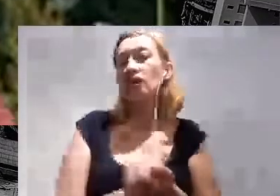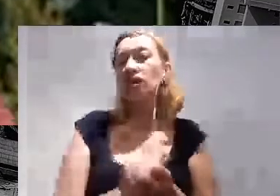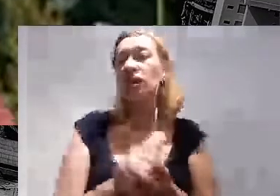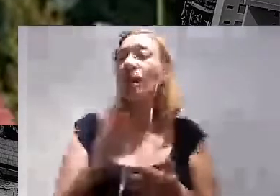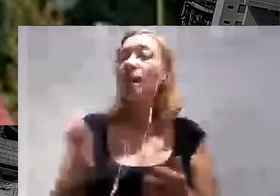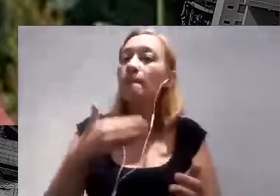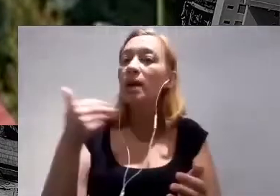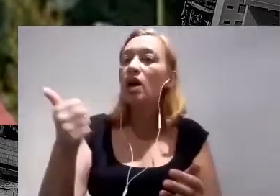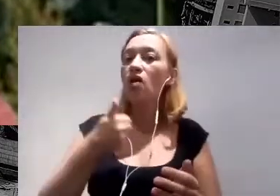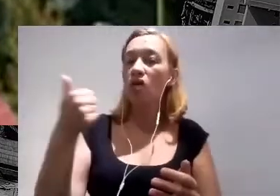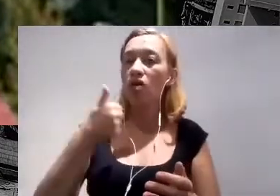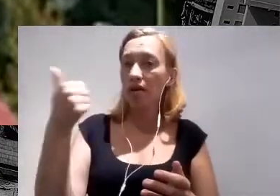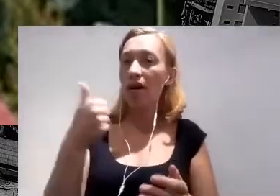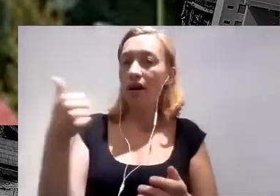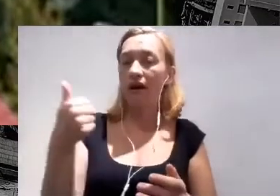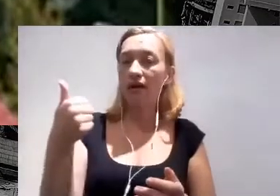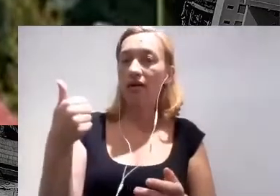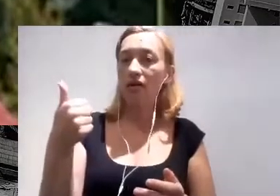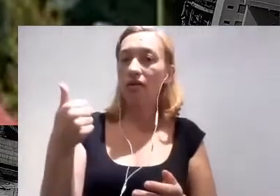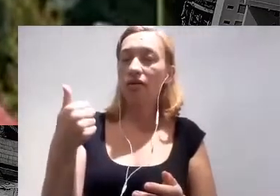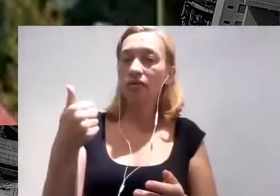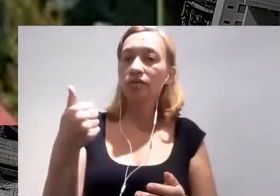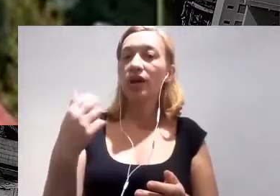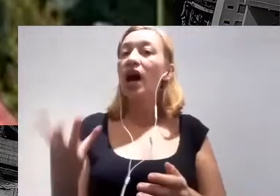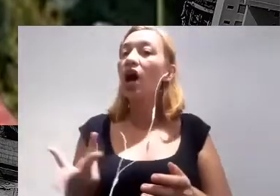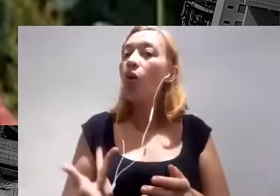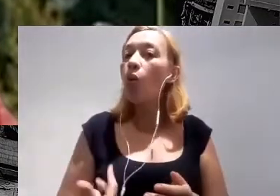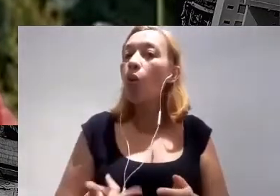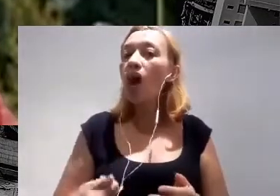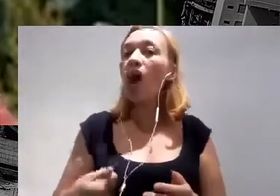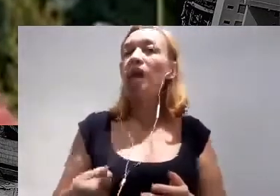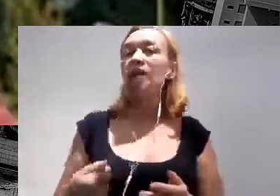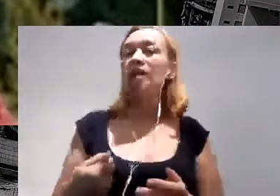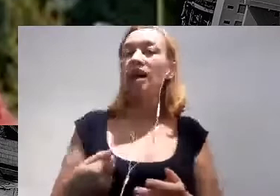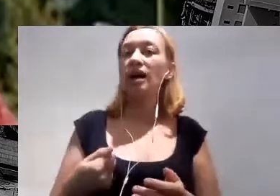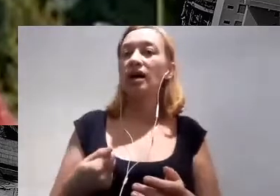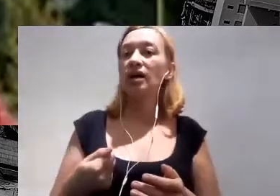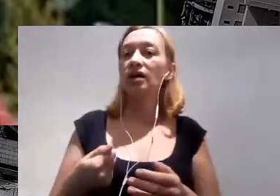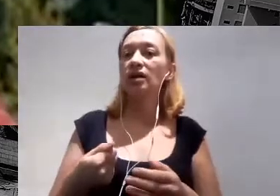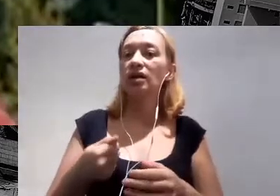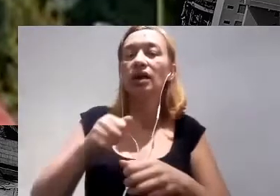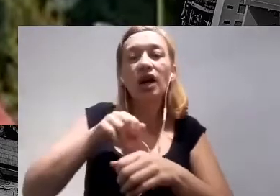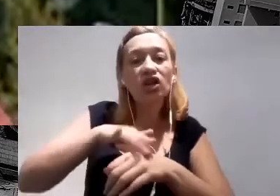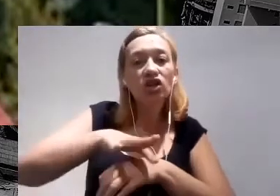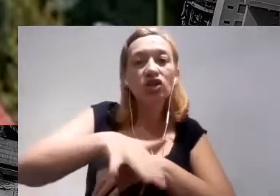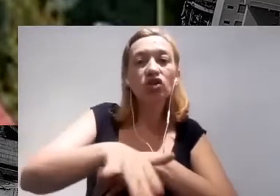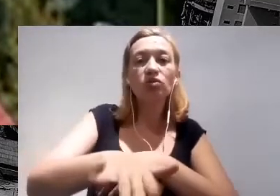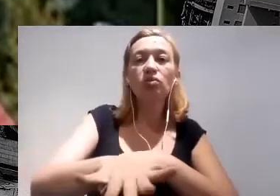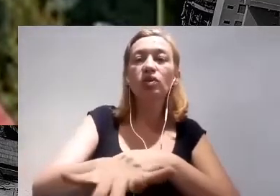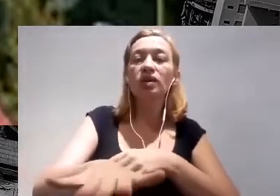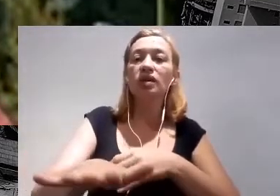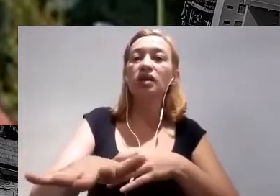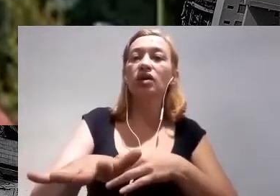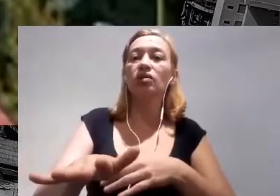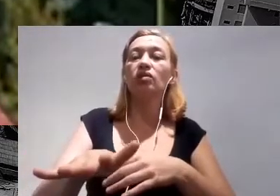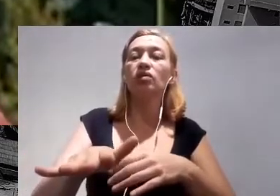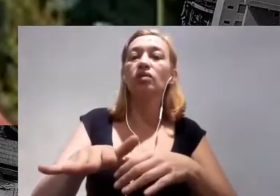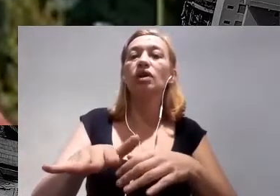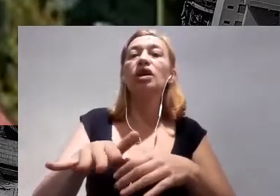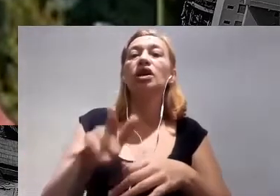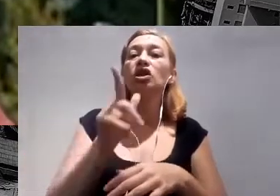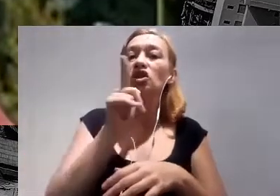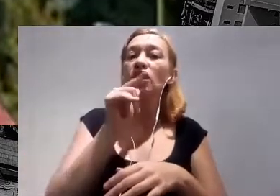mensurável a qualidade e a disponibilidade de água para 100% das nossas comunidades em áreas de